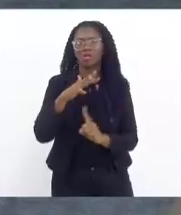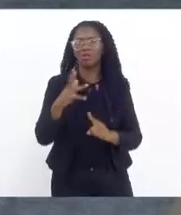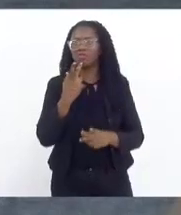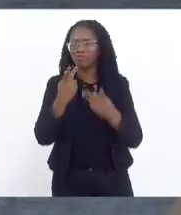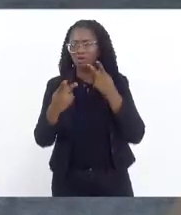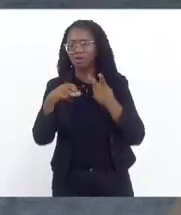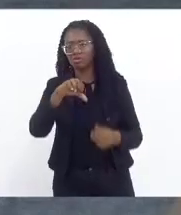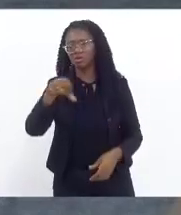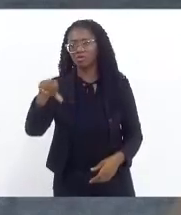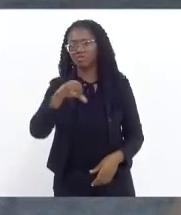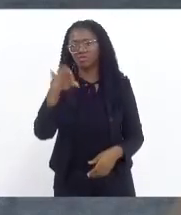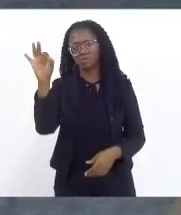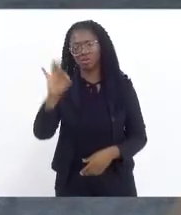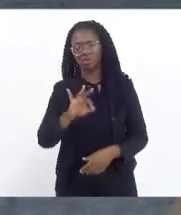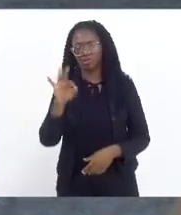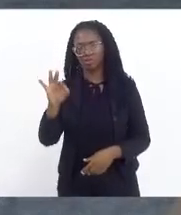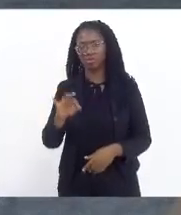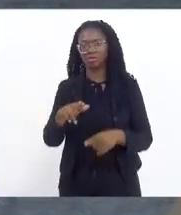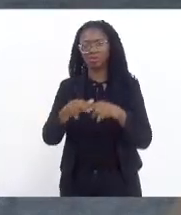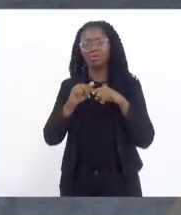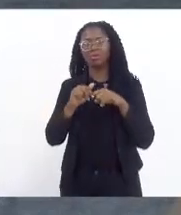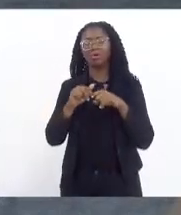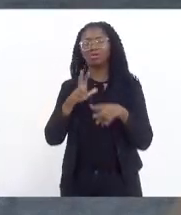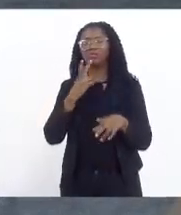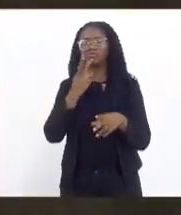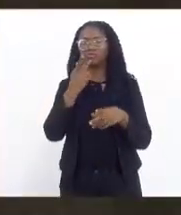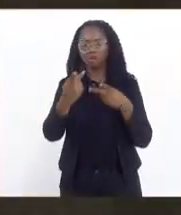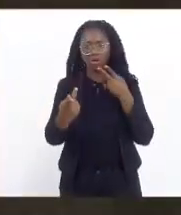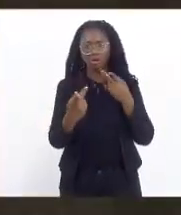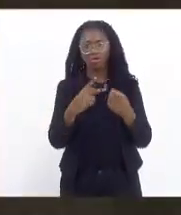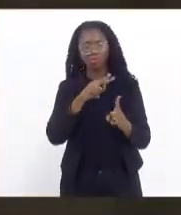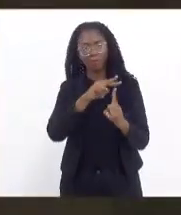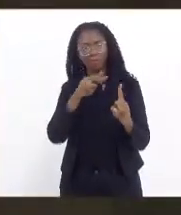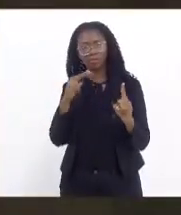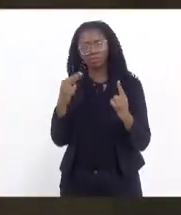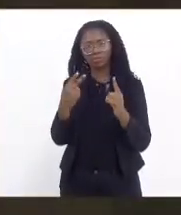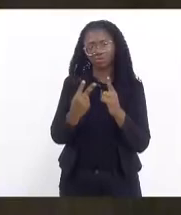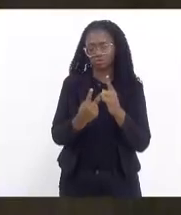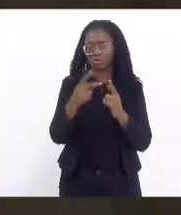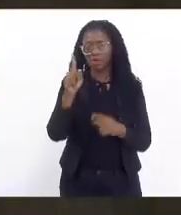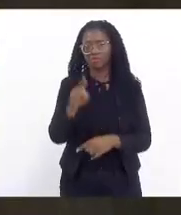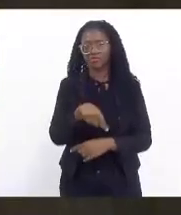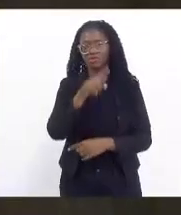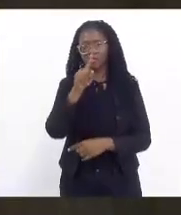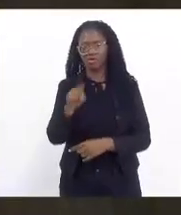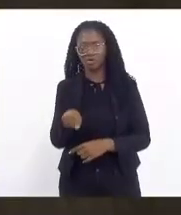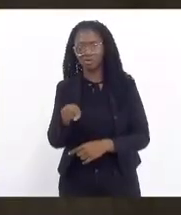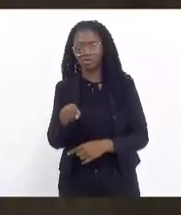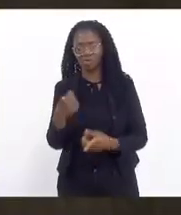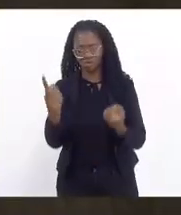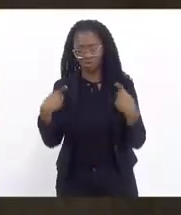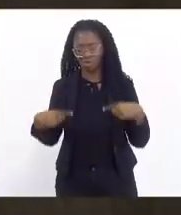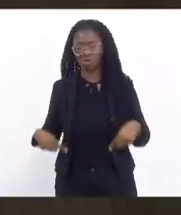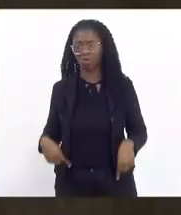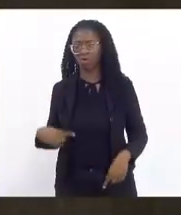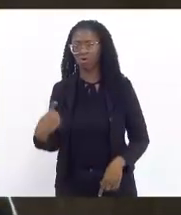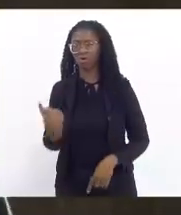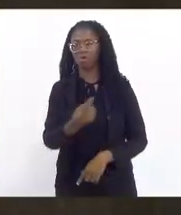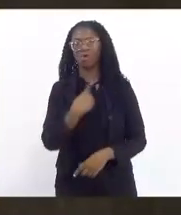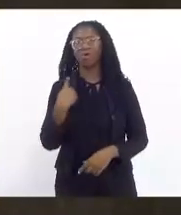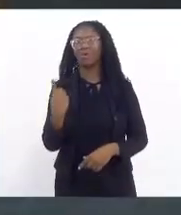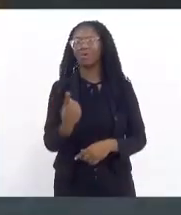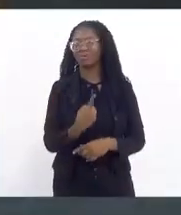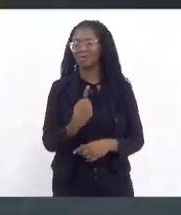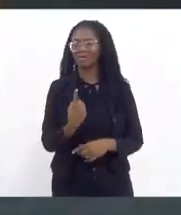99% porque falamos a partir da perspectiva da violação aos nossos corpos sobre uma